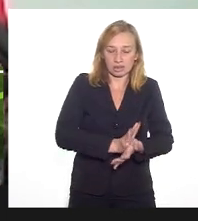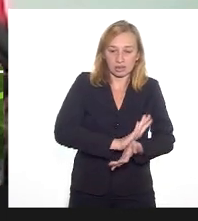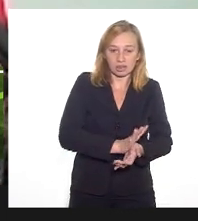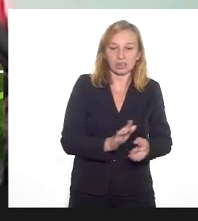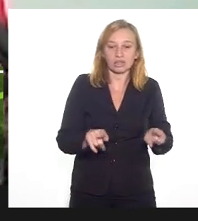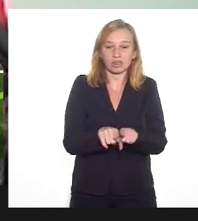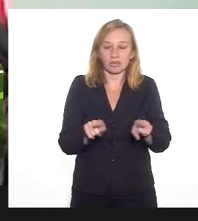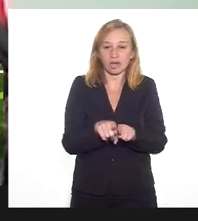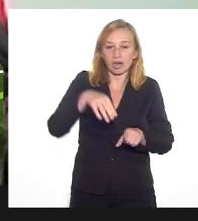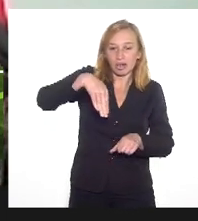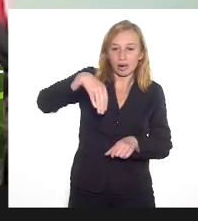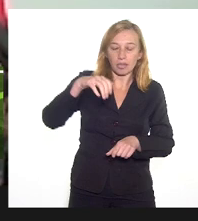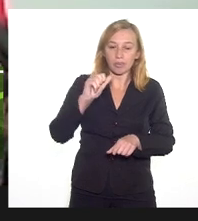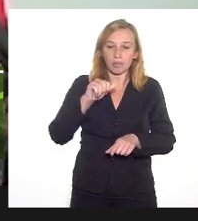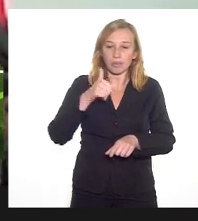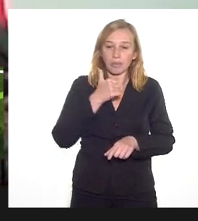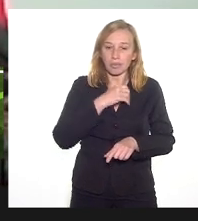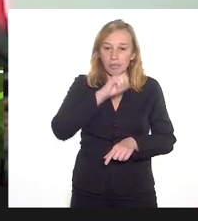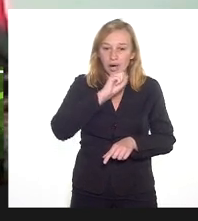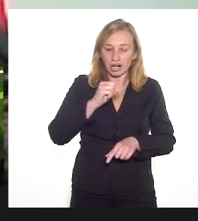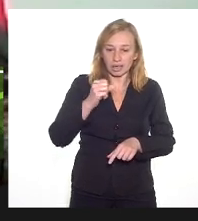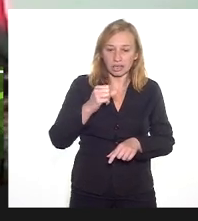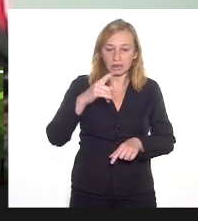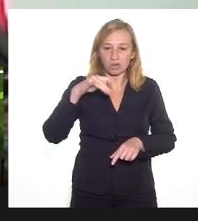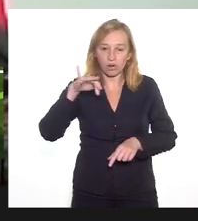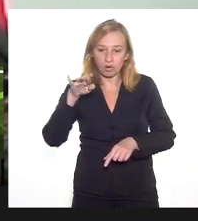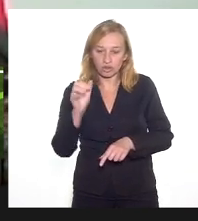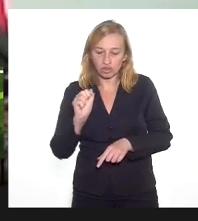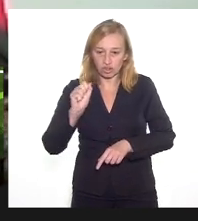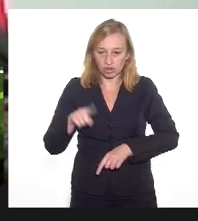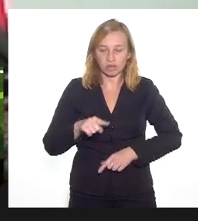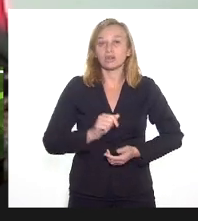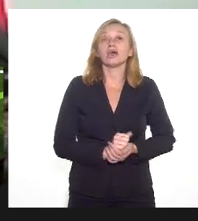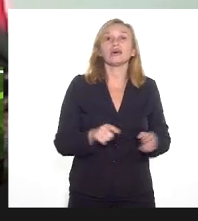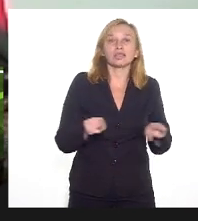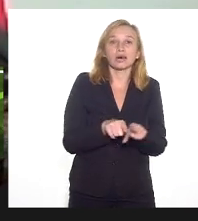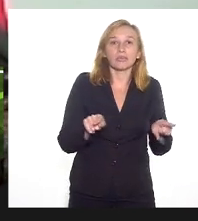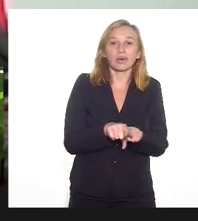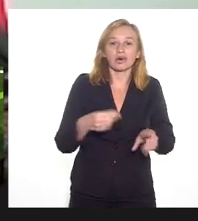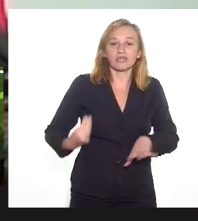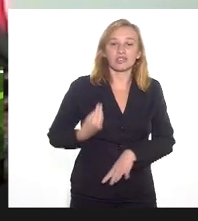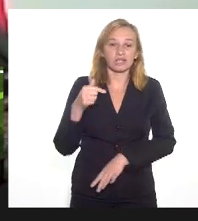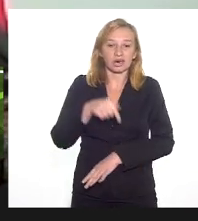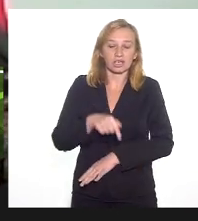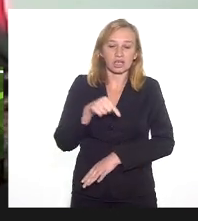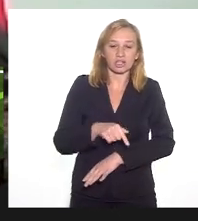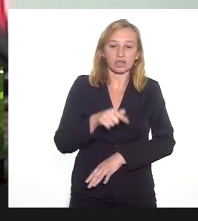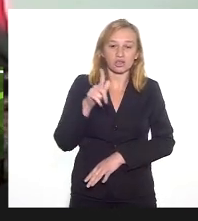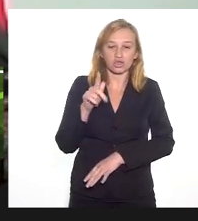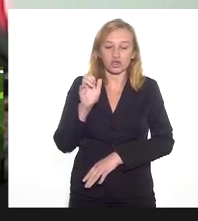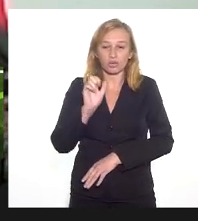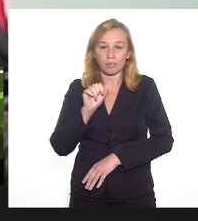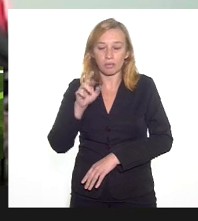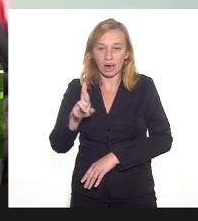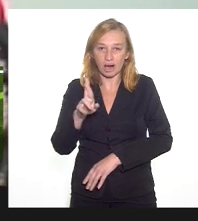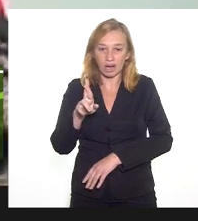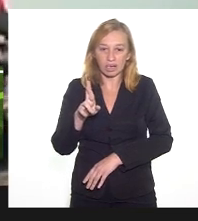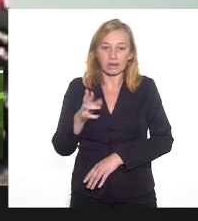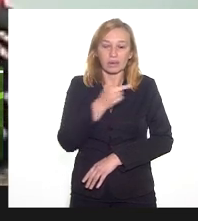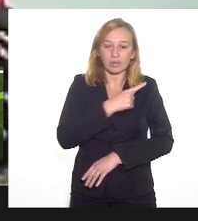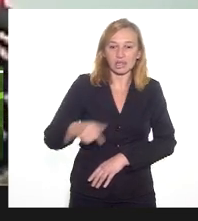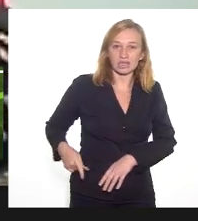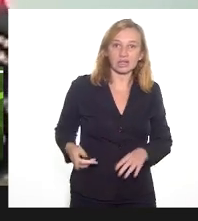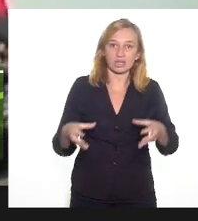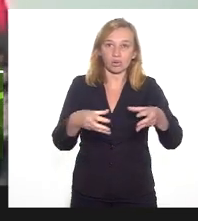da Mãe Torodi, liderança religiosa da Baixada Fluminense. E também presente Gilmar Urguis, presidente